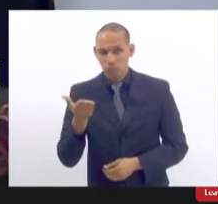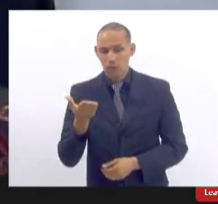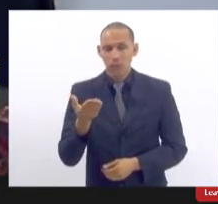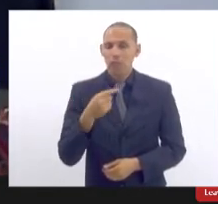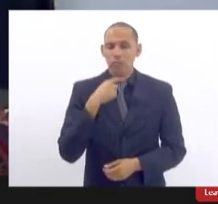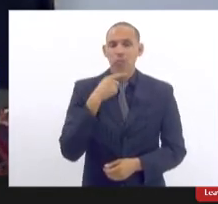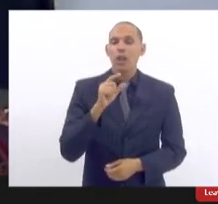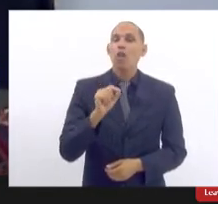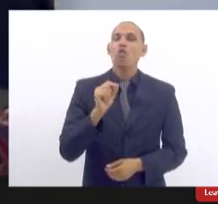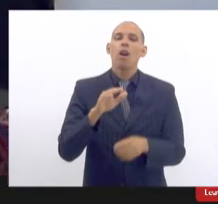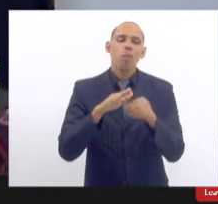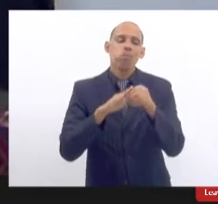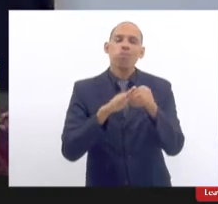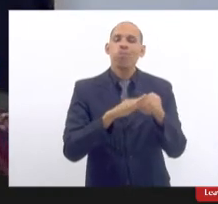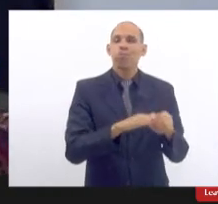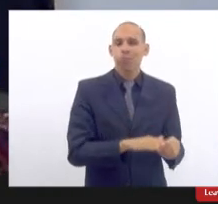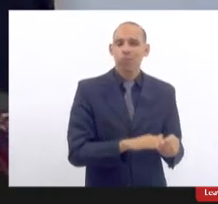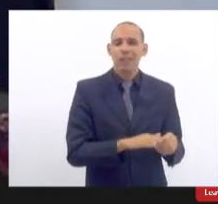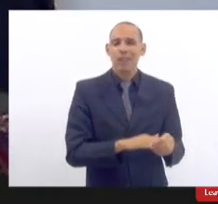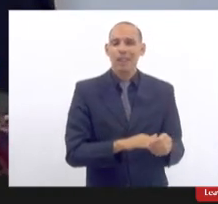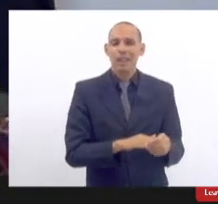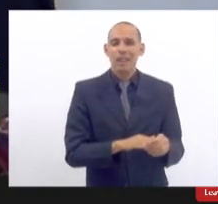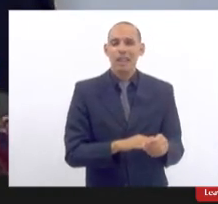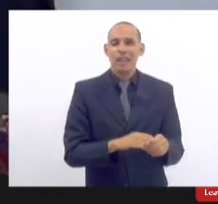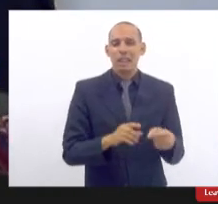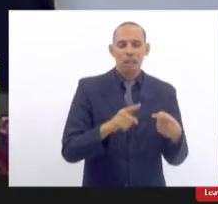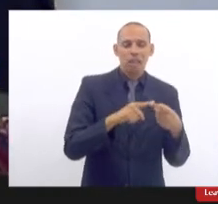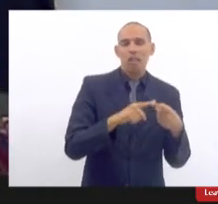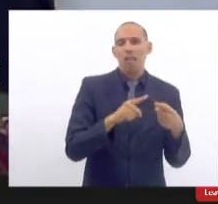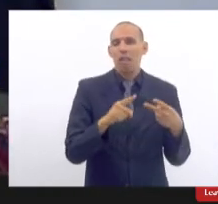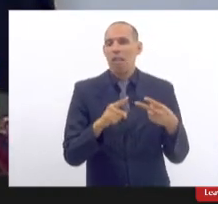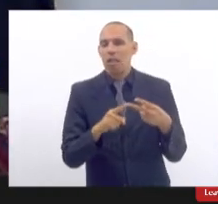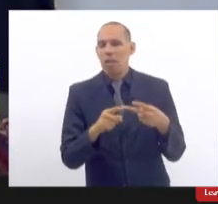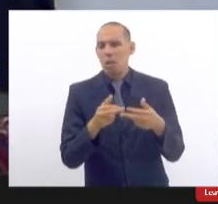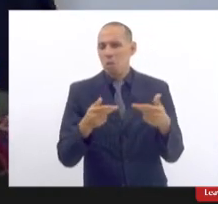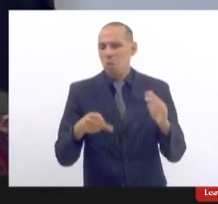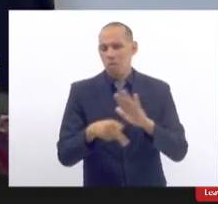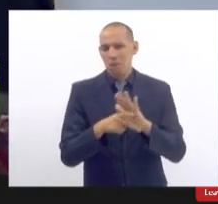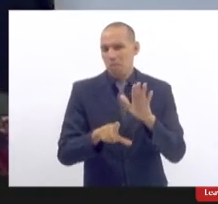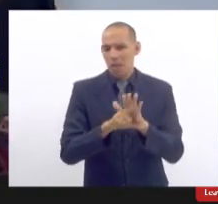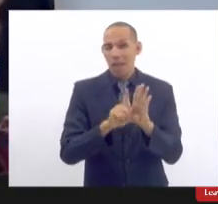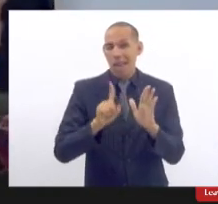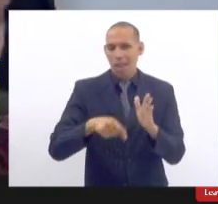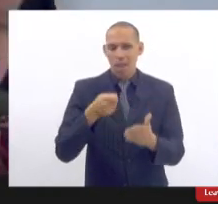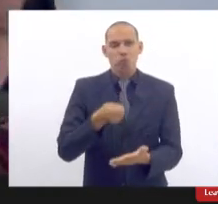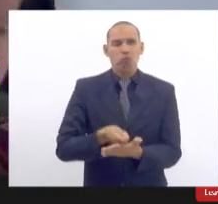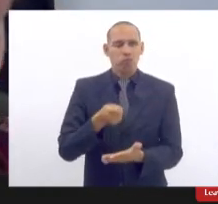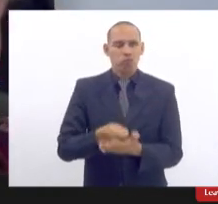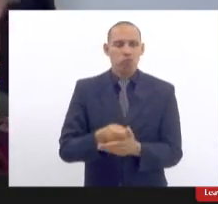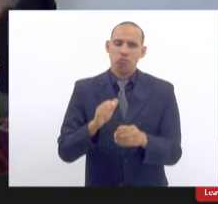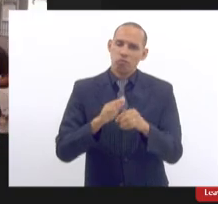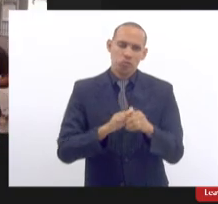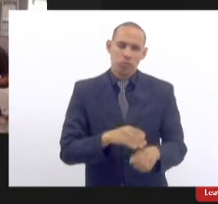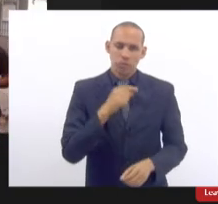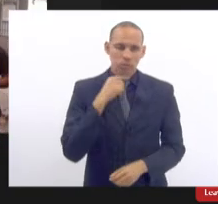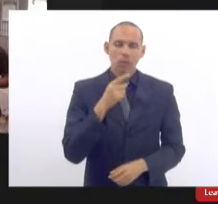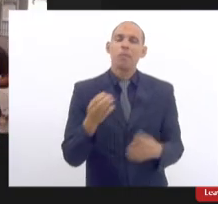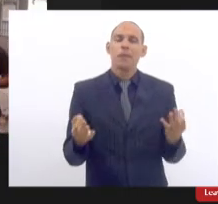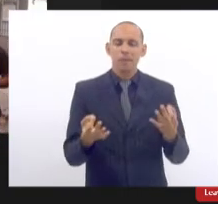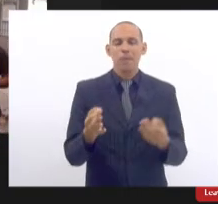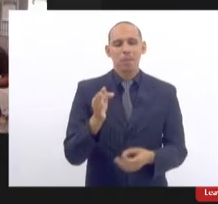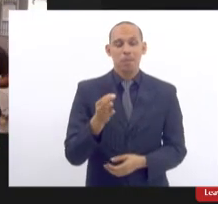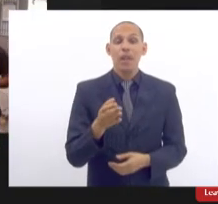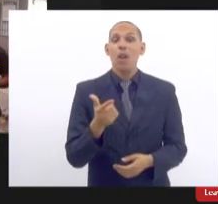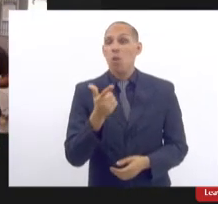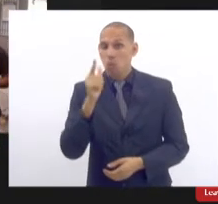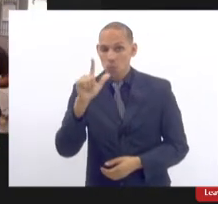suprimir uma ou outra das questões mencionadas na lei elas são obrigatórias uma outra questão que